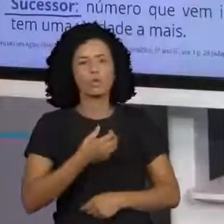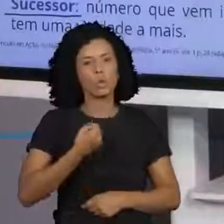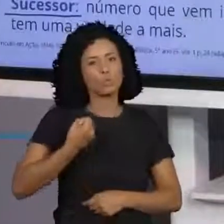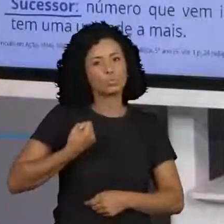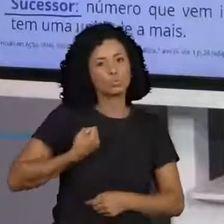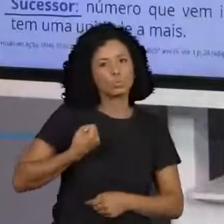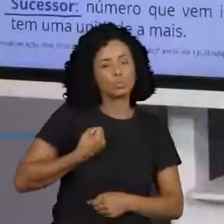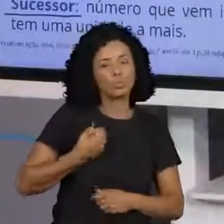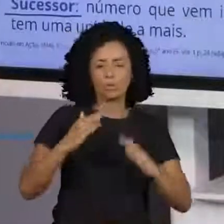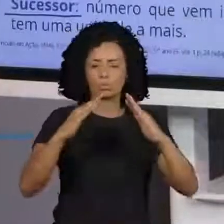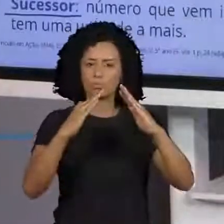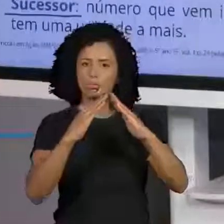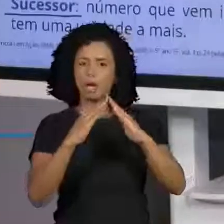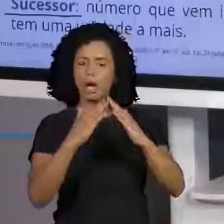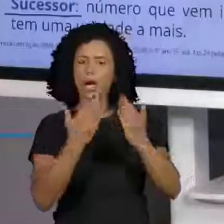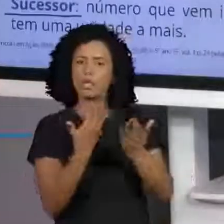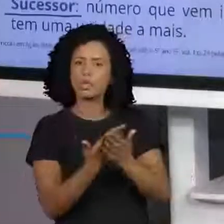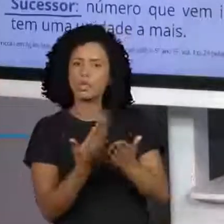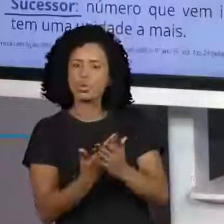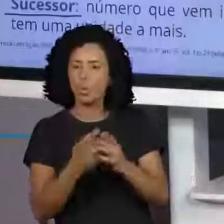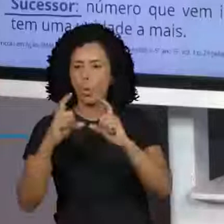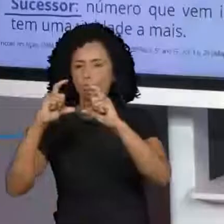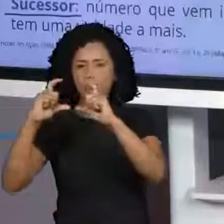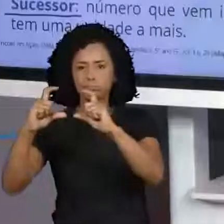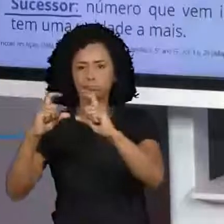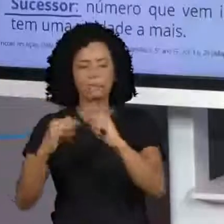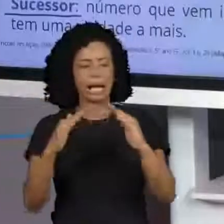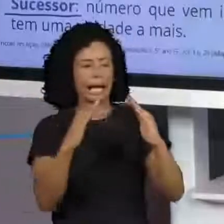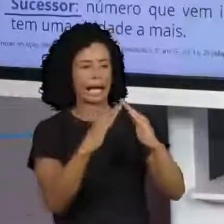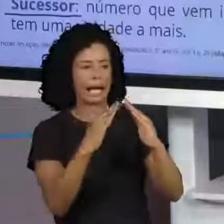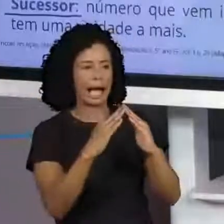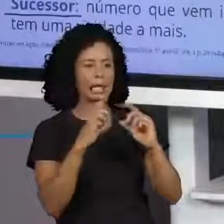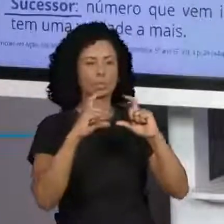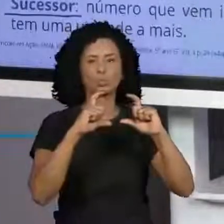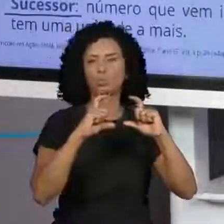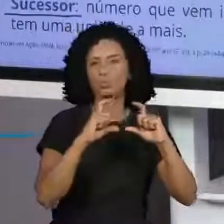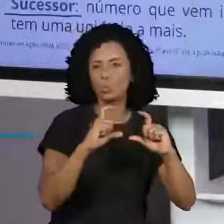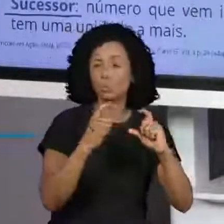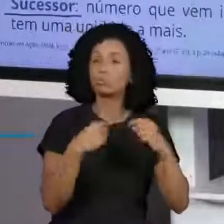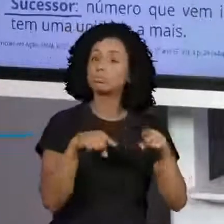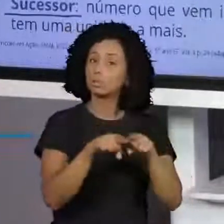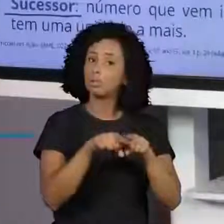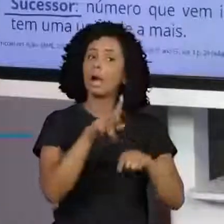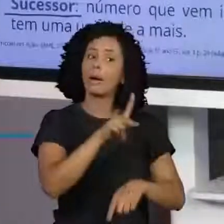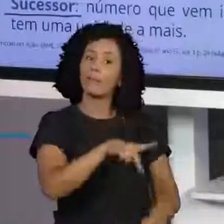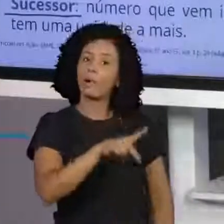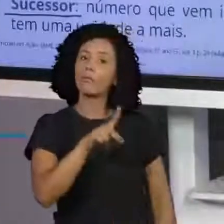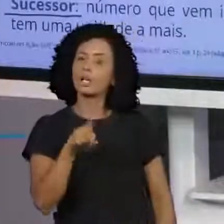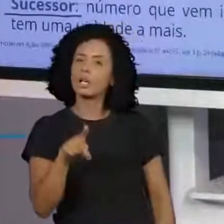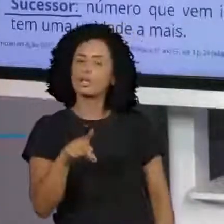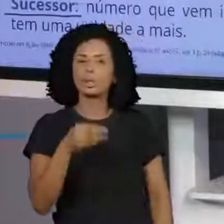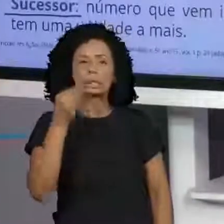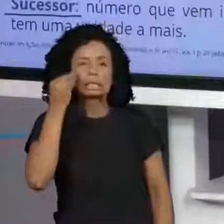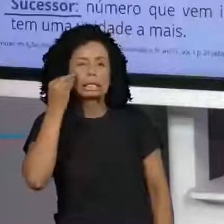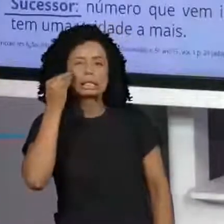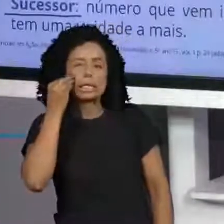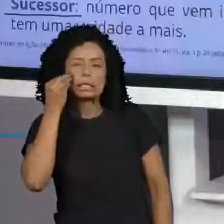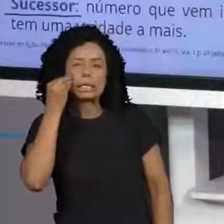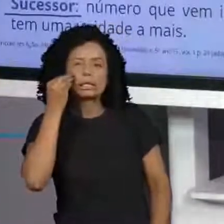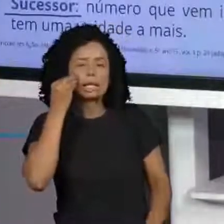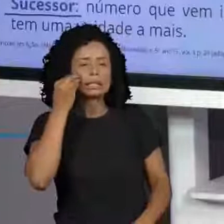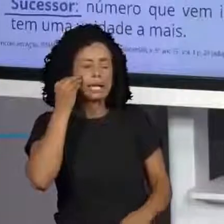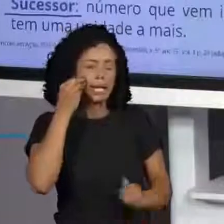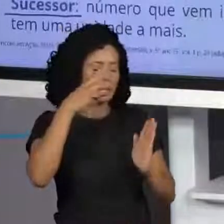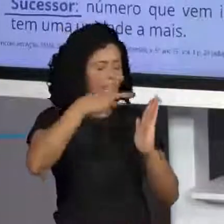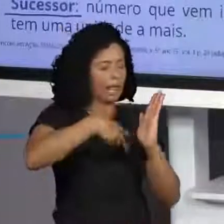a função do número aí na sua casa, a sua professora fazendo todas as leituras e você chega